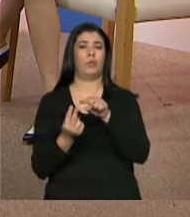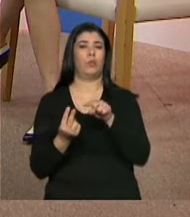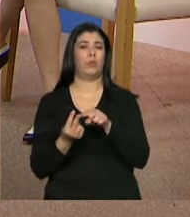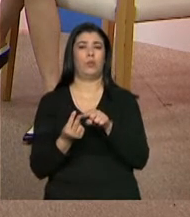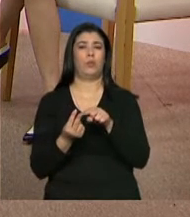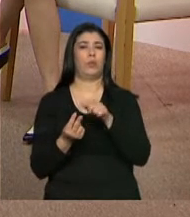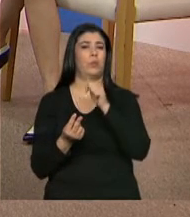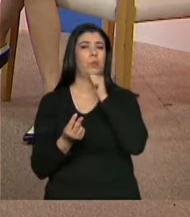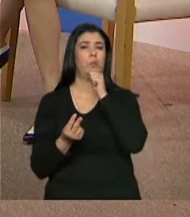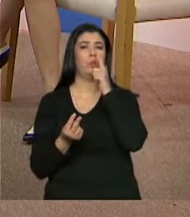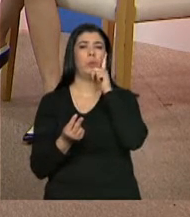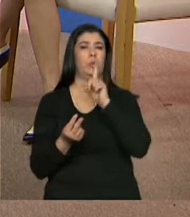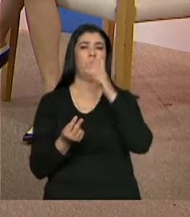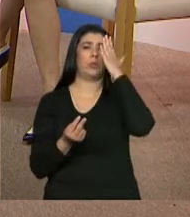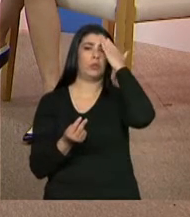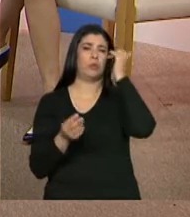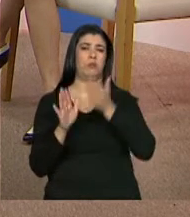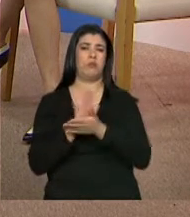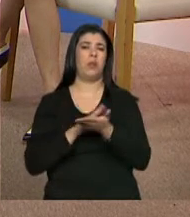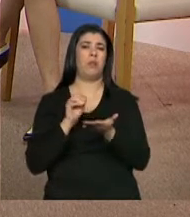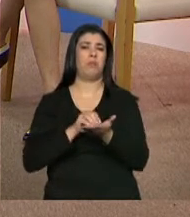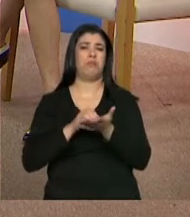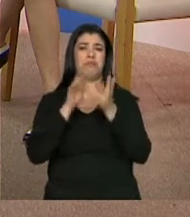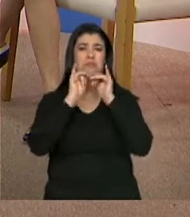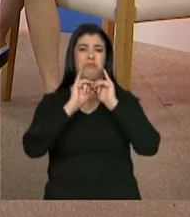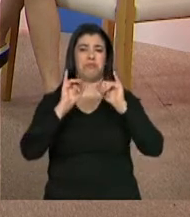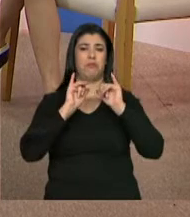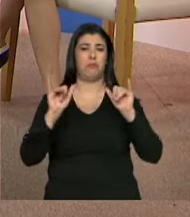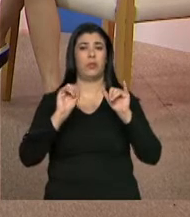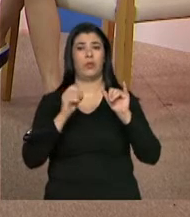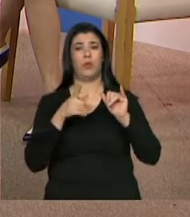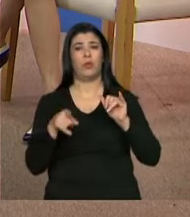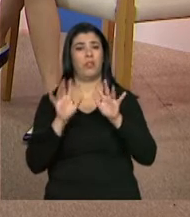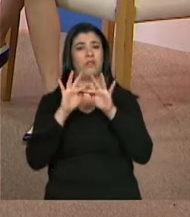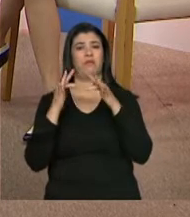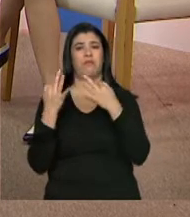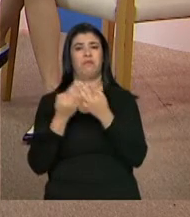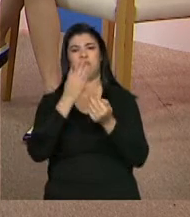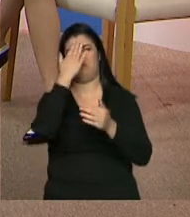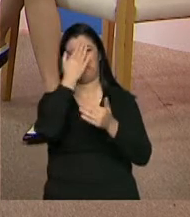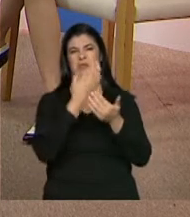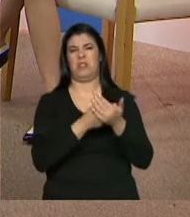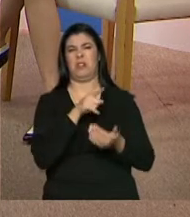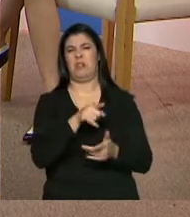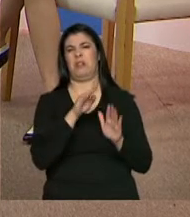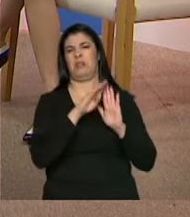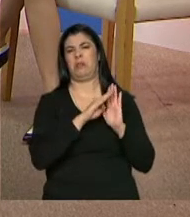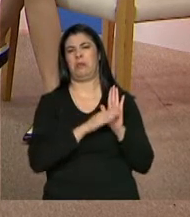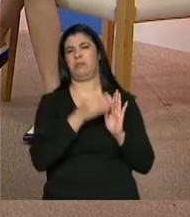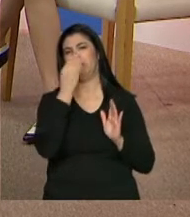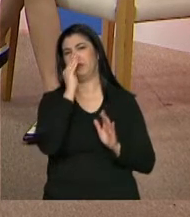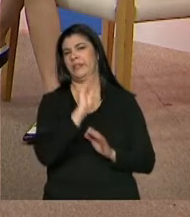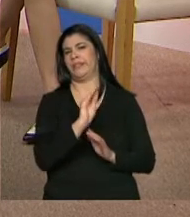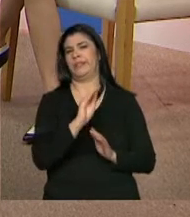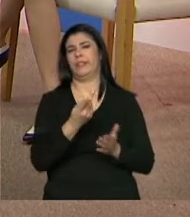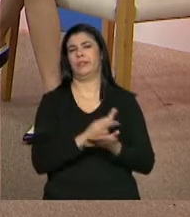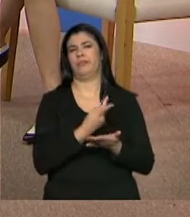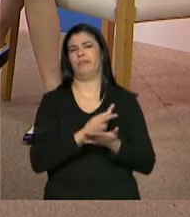nunca consegue saber, ou por desinformação, ou porque muitas vezes não acredita, né, fala, ah, não, isso daí não funciona, não, isso não vai dar certo,